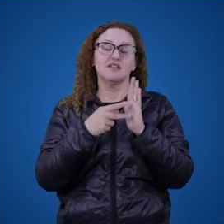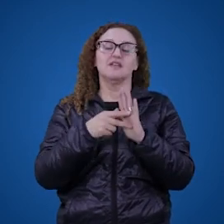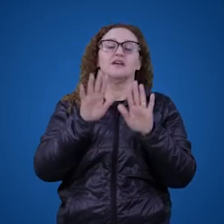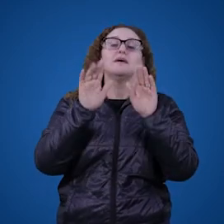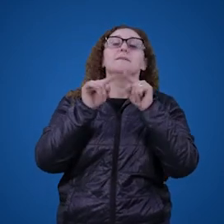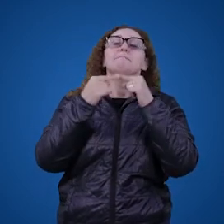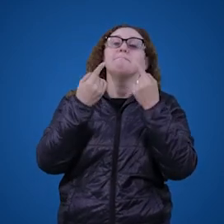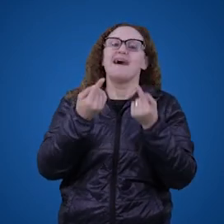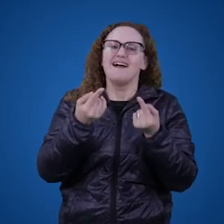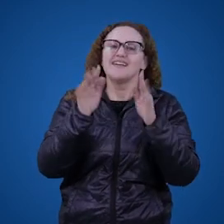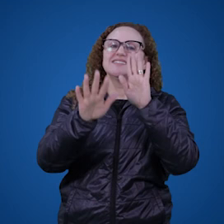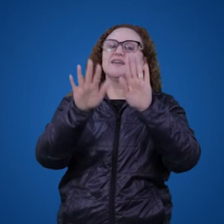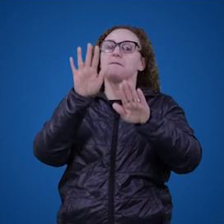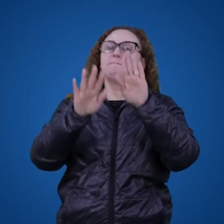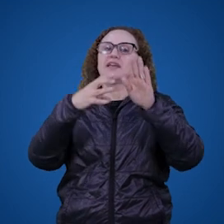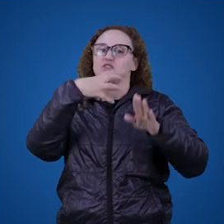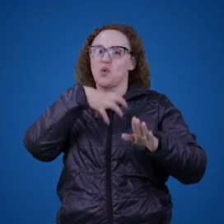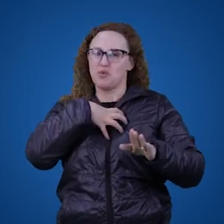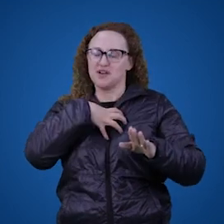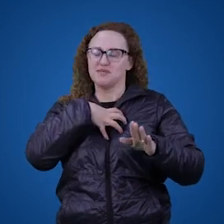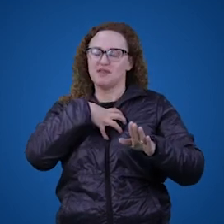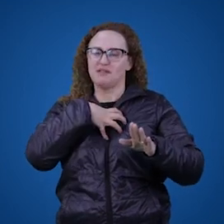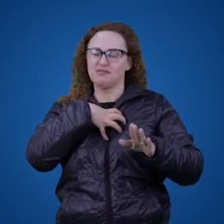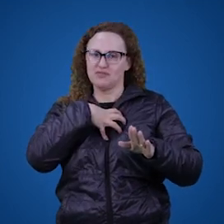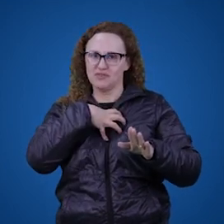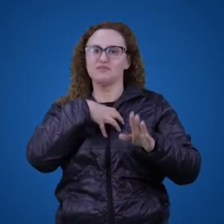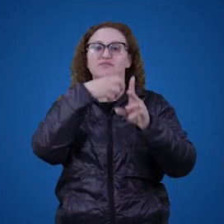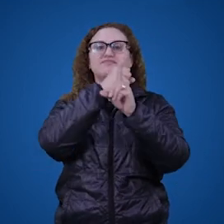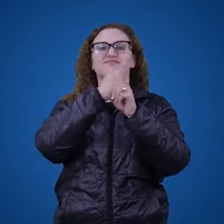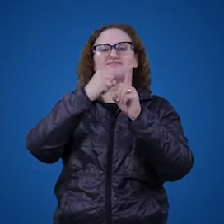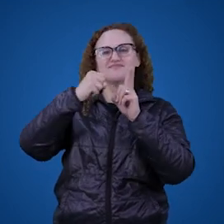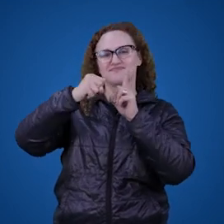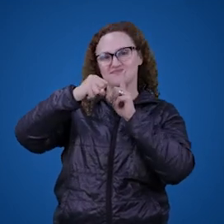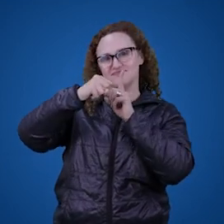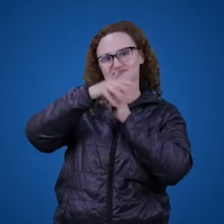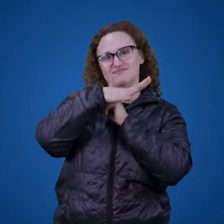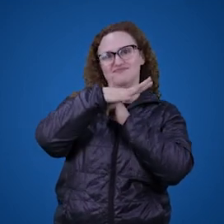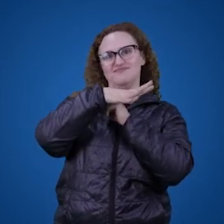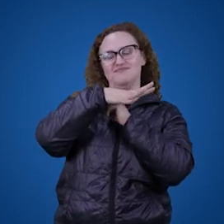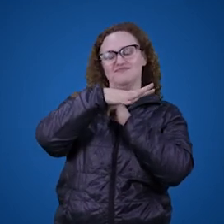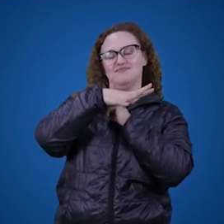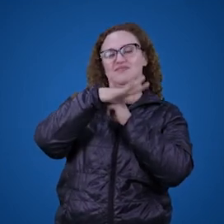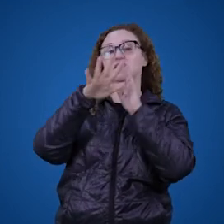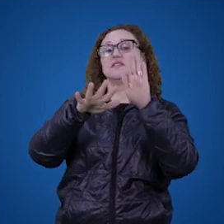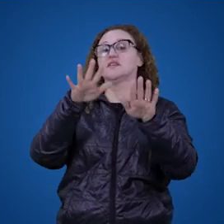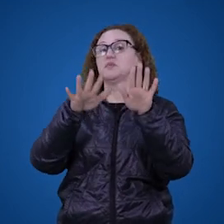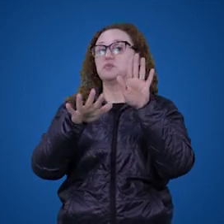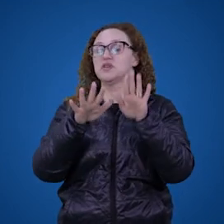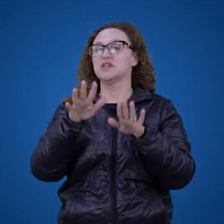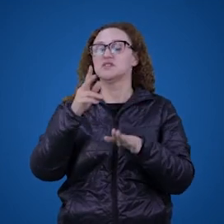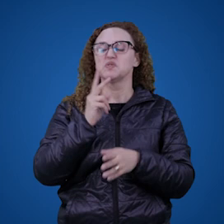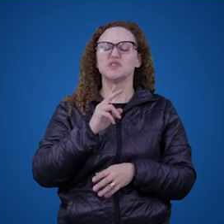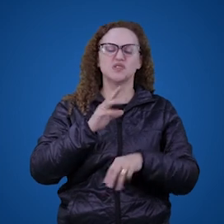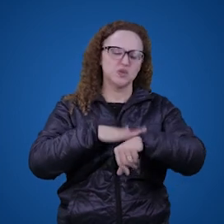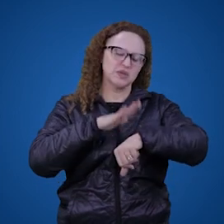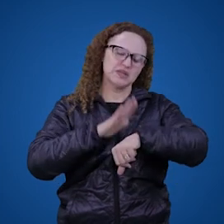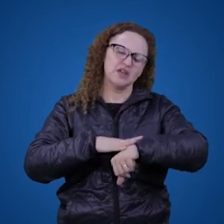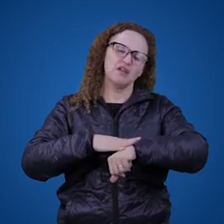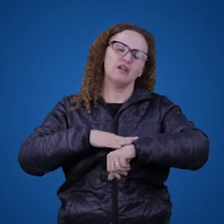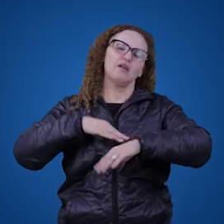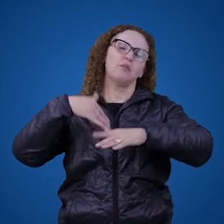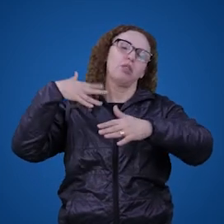do nosso comportamento em sociedade e das regras que nós vamos convencionando ao passar do tempo e do uso e